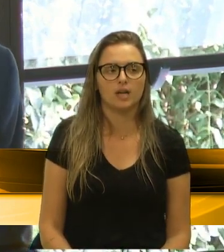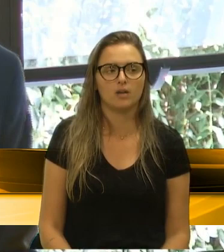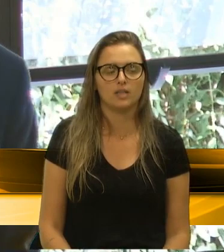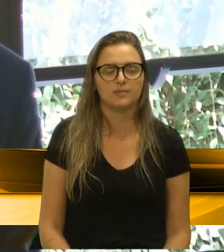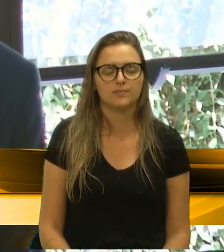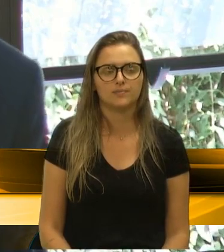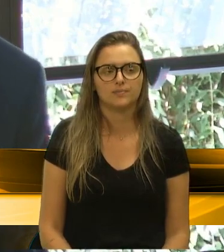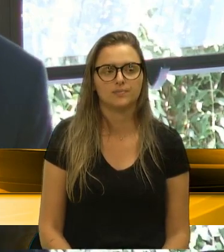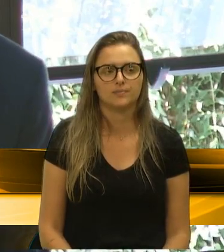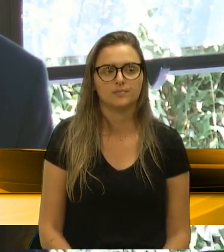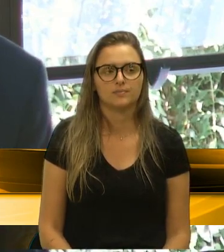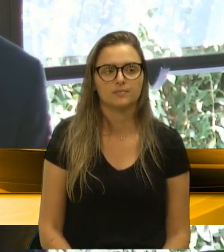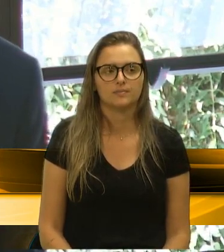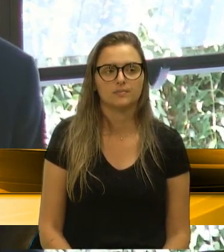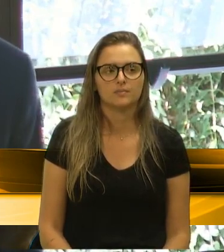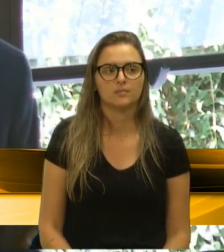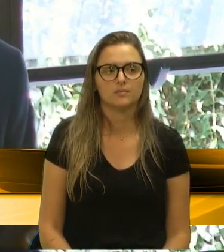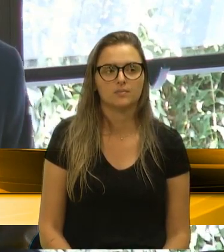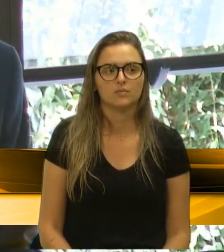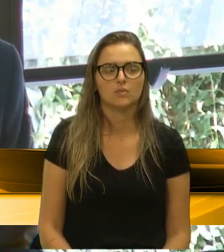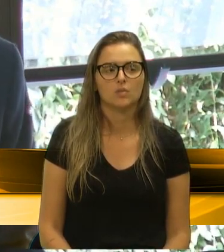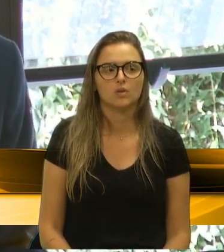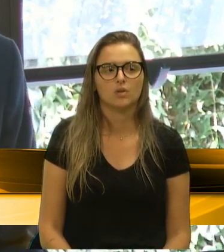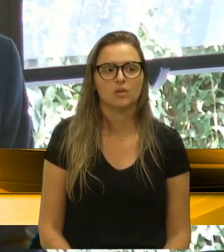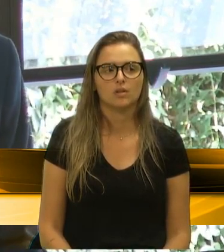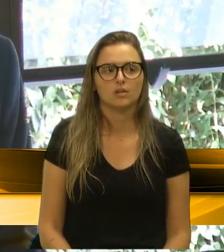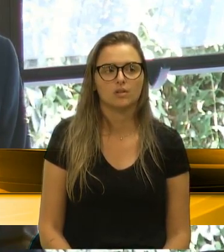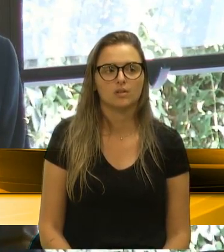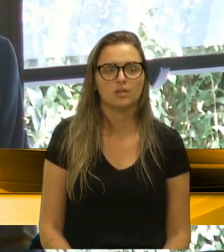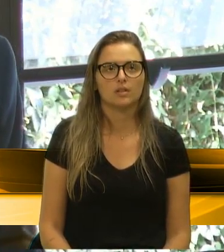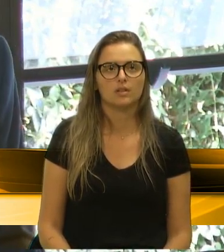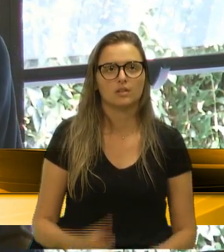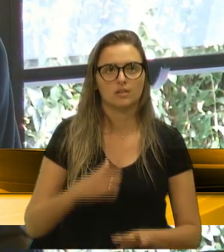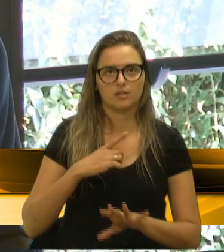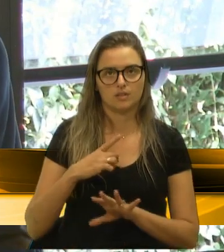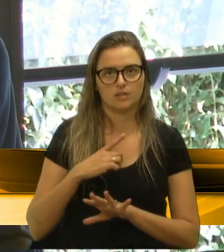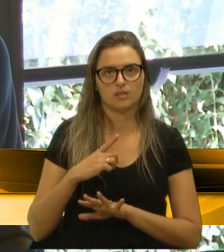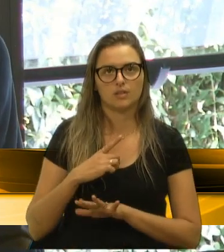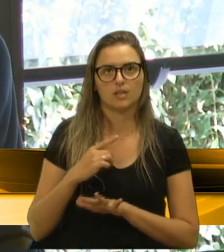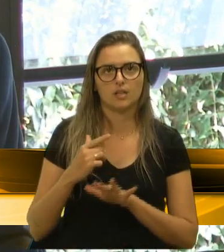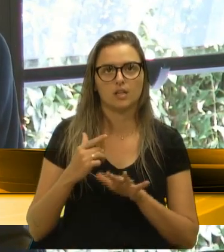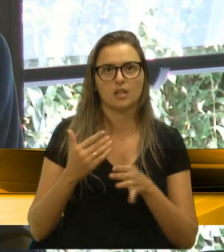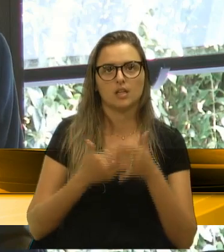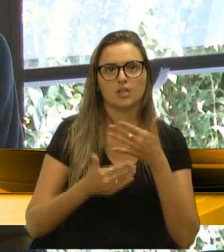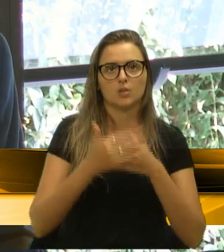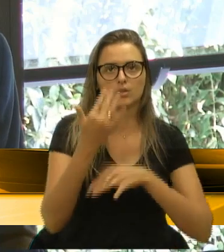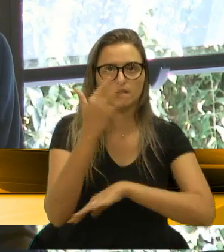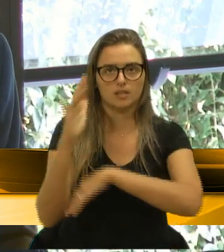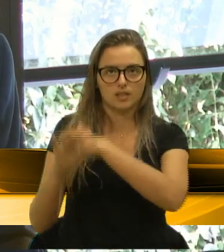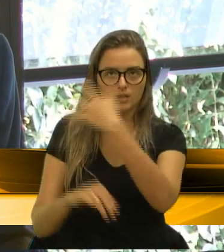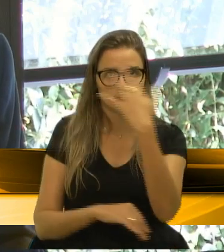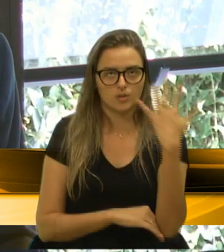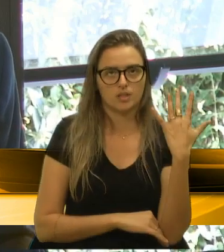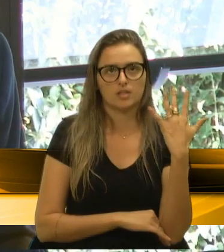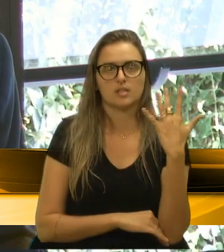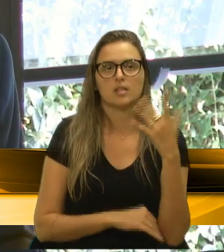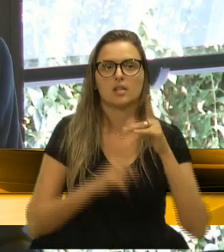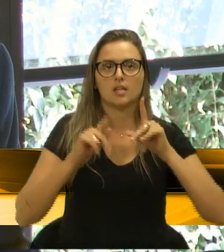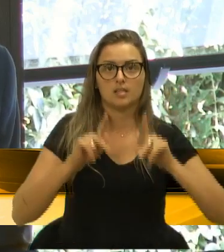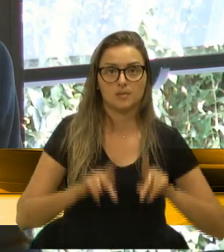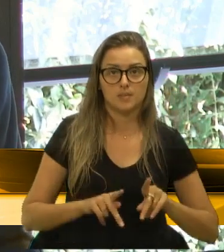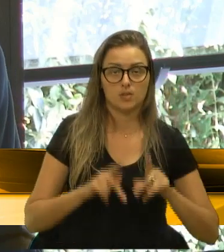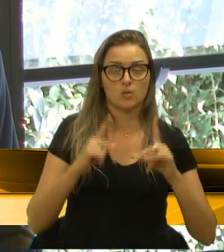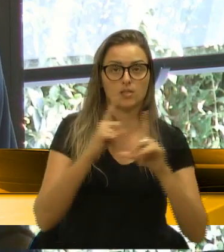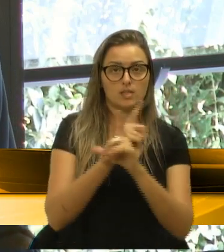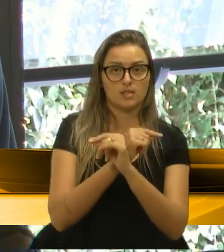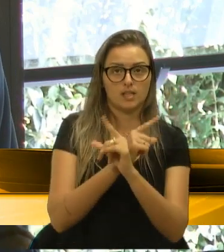pessoal vem facilitando com a dengue, a questão do lixo jogado no meio ambiente, porque a pessoa cometida de dengue, se ela